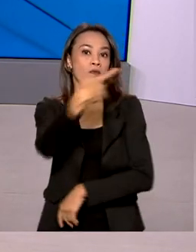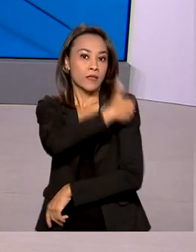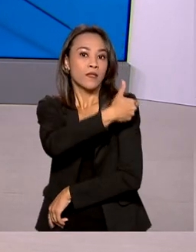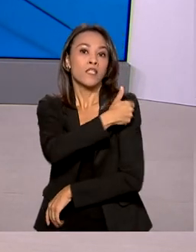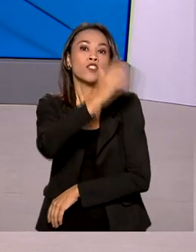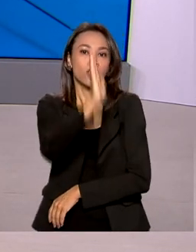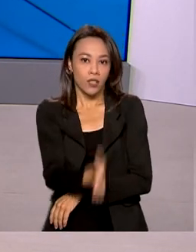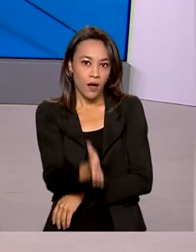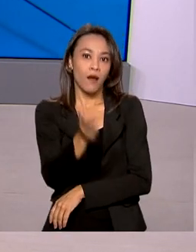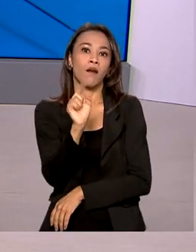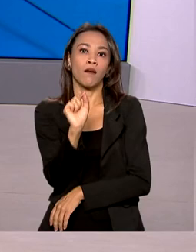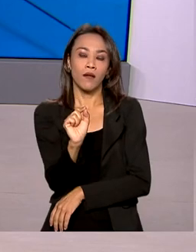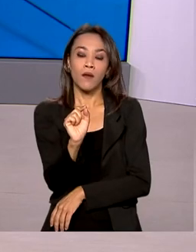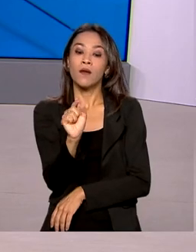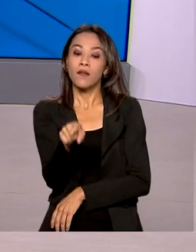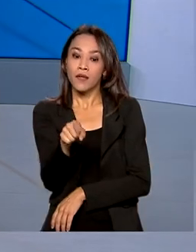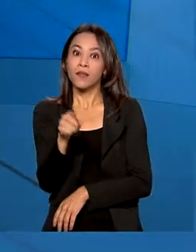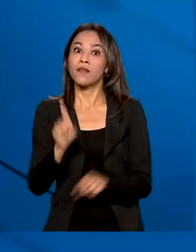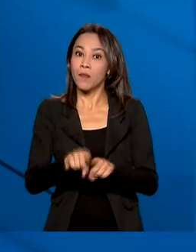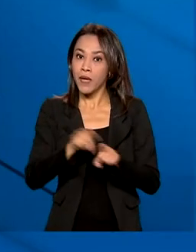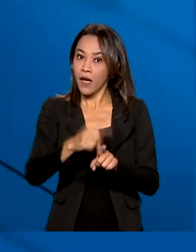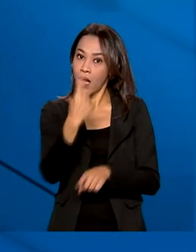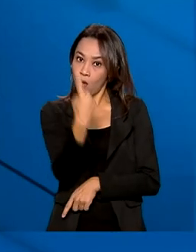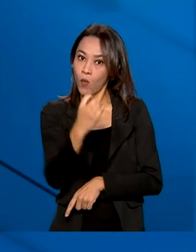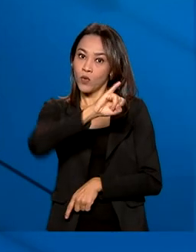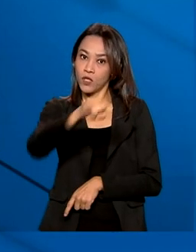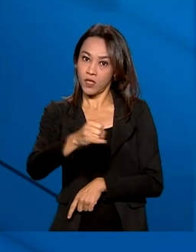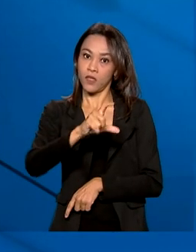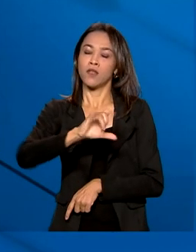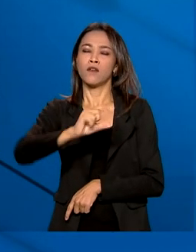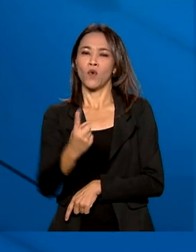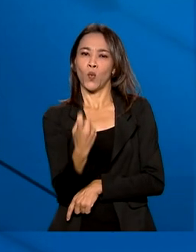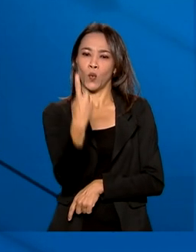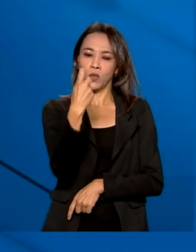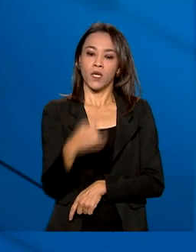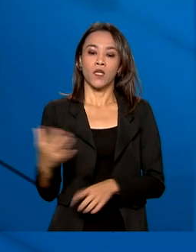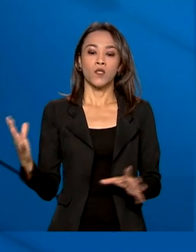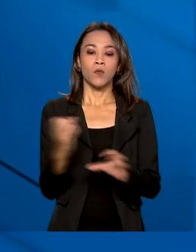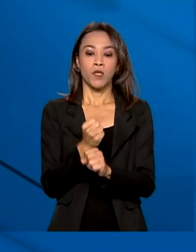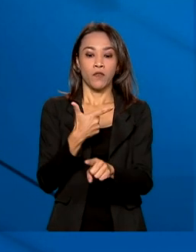vacina, incluindo a vacina de dose única, ultrapassam 28 milhões.